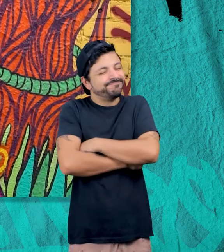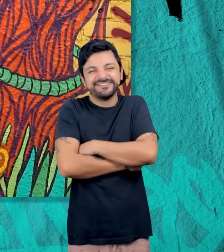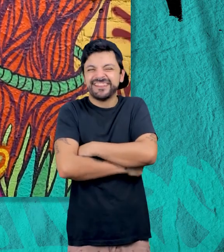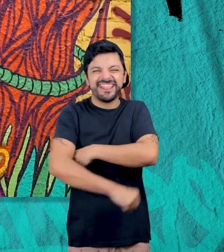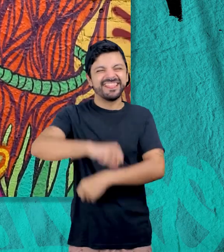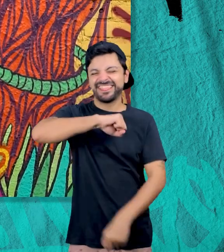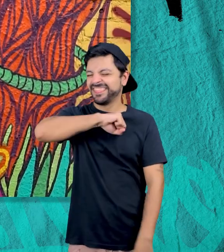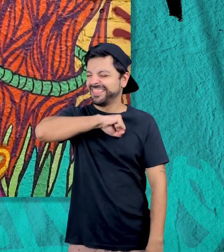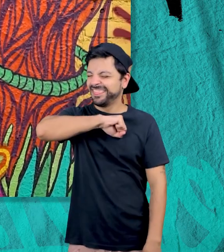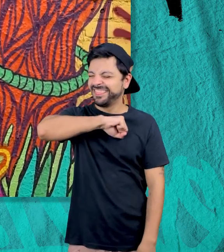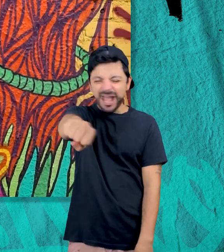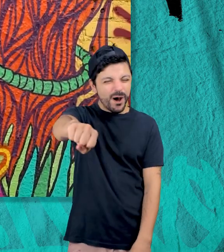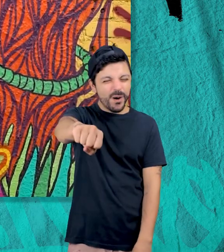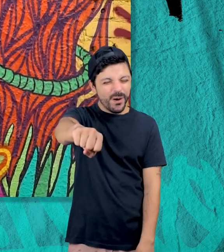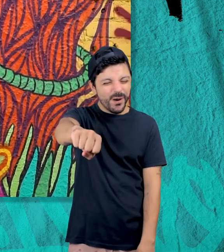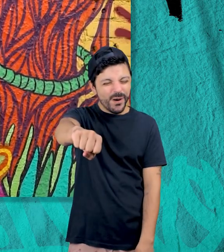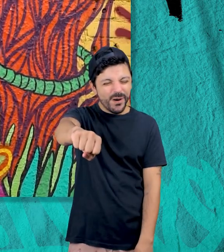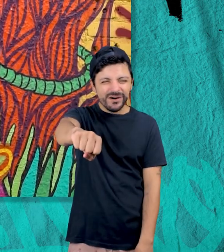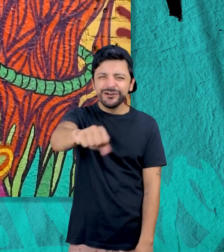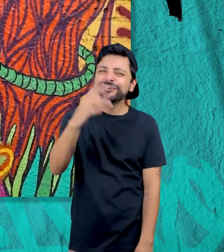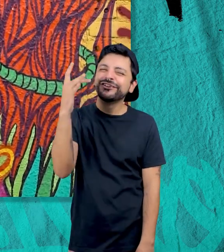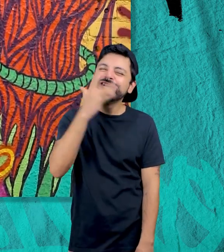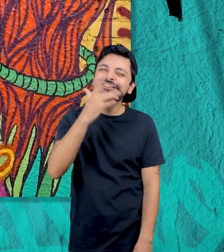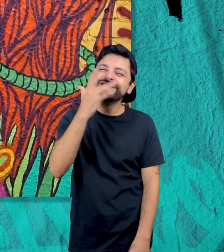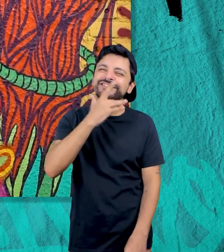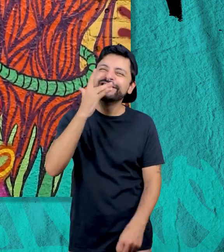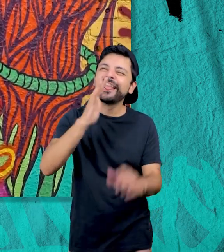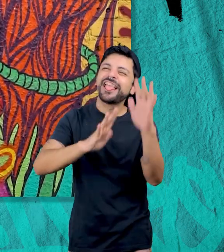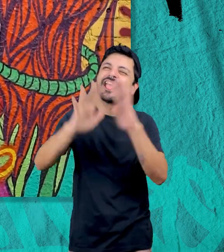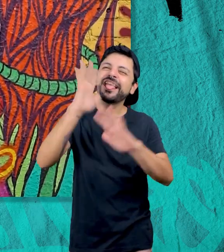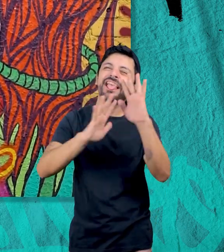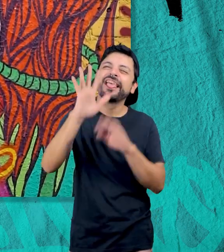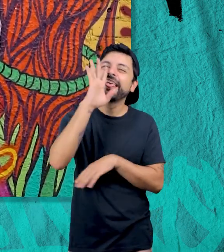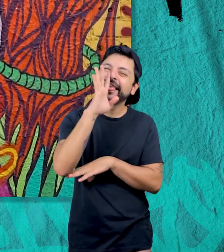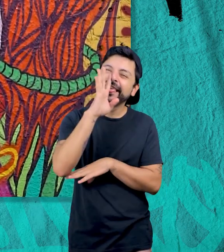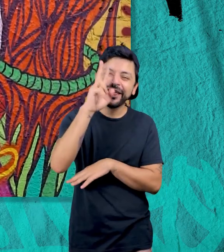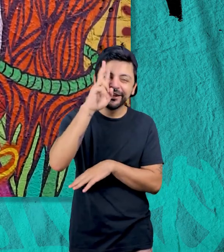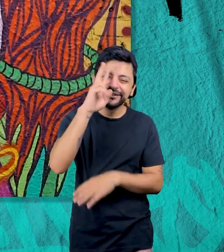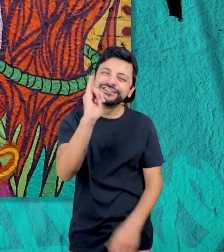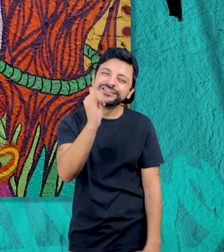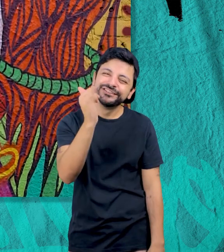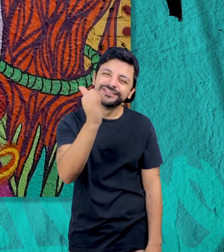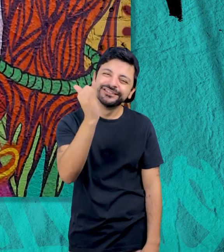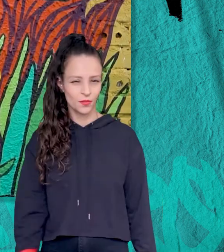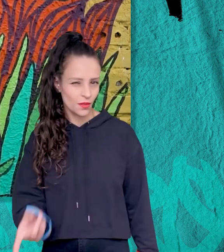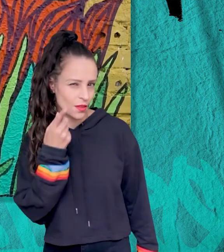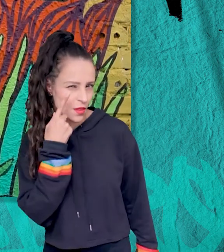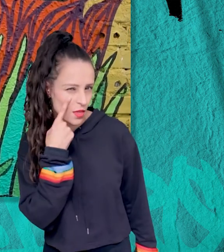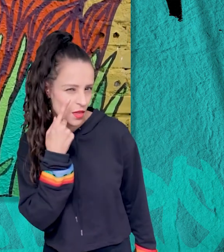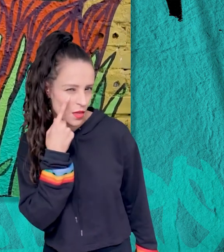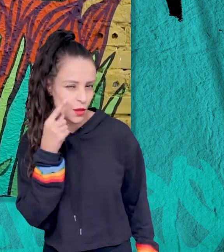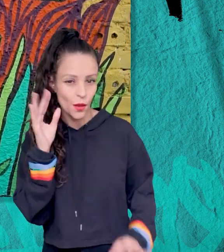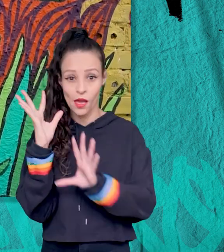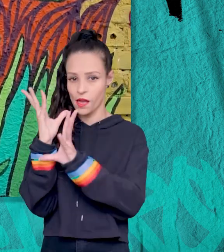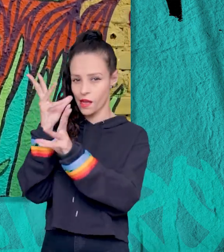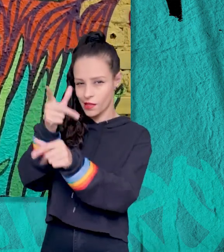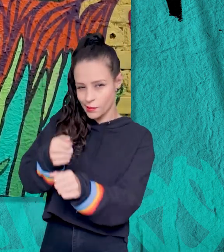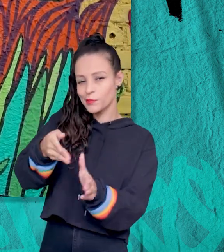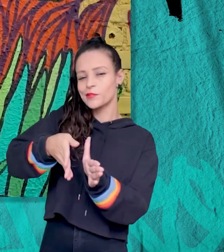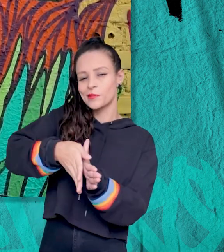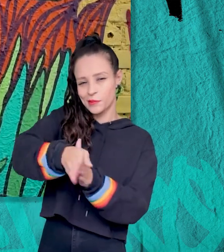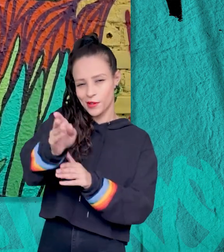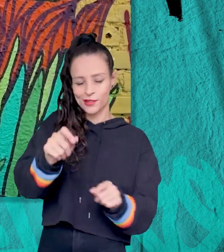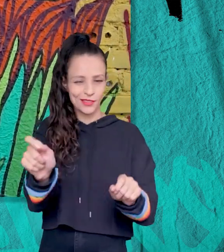Ah, que da hora! Como é bom escutar quem conta história! Pega a visão do